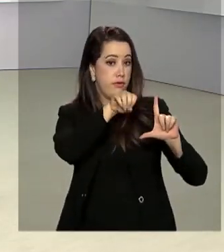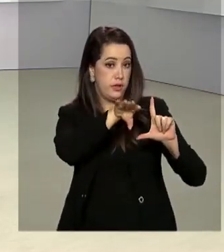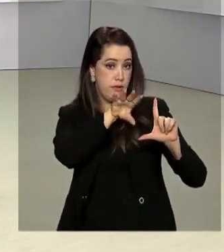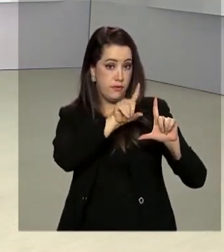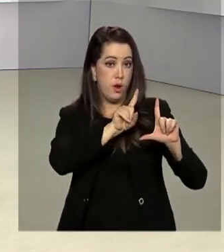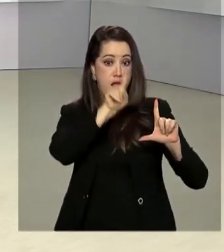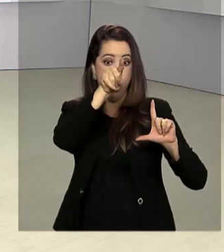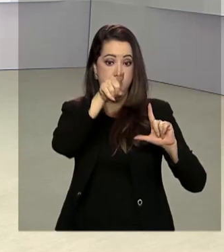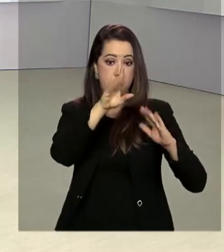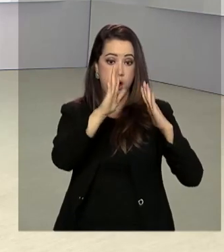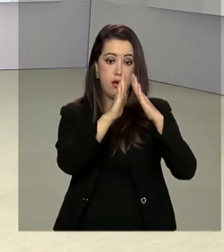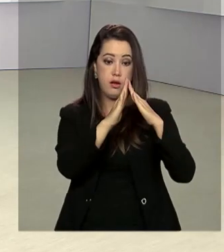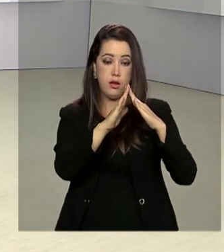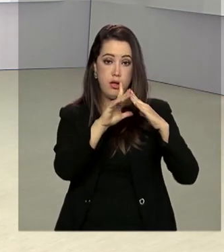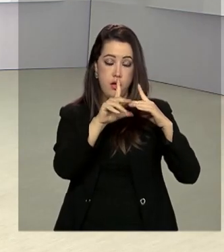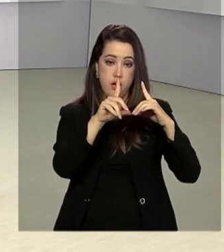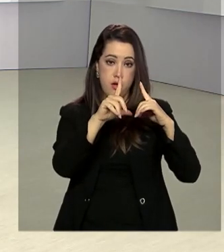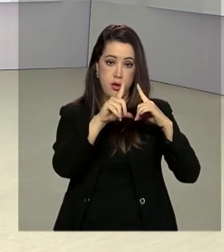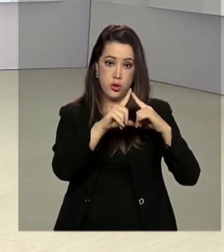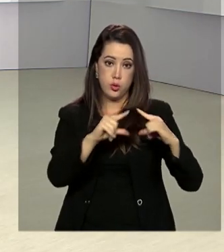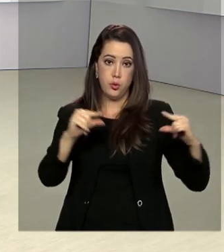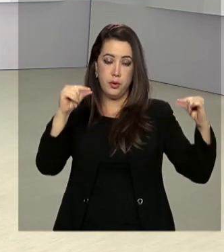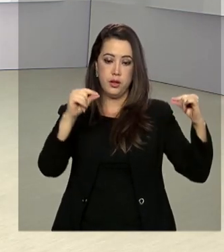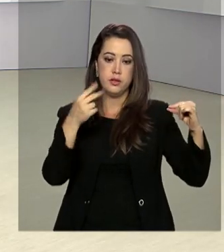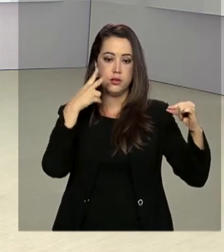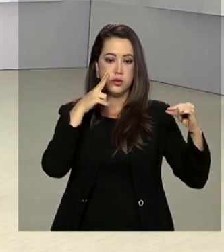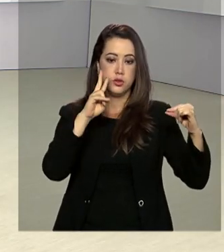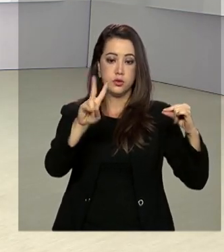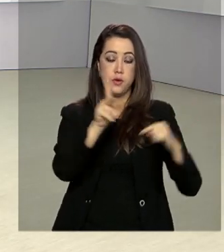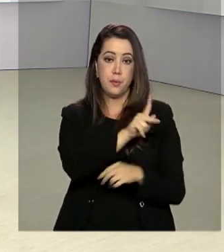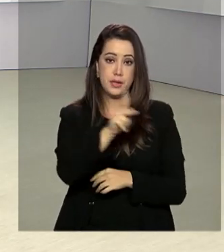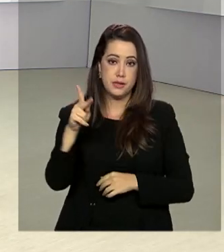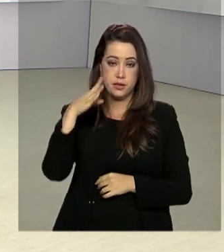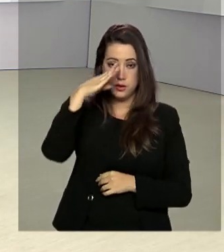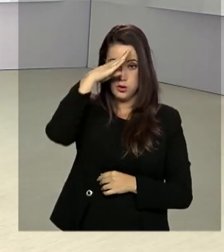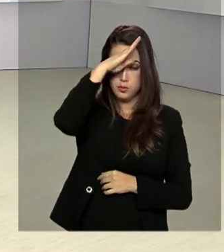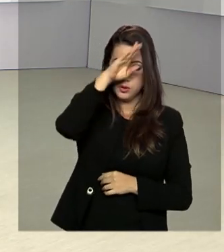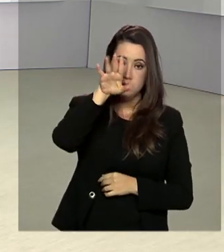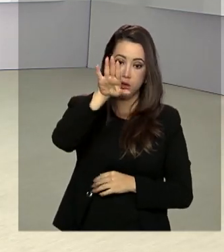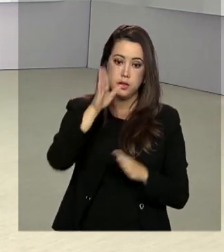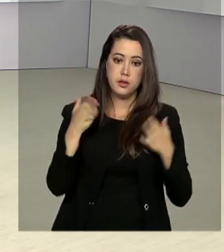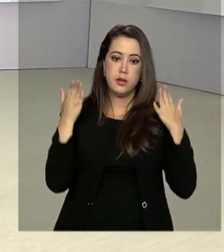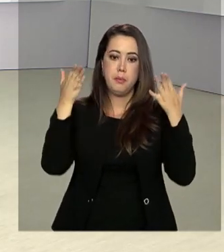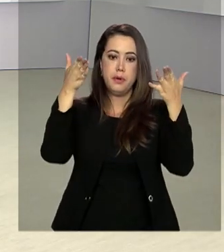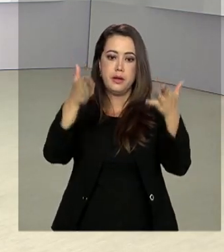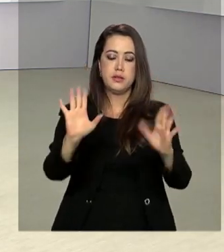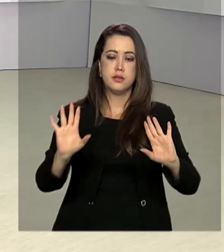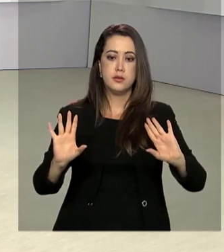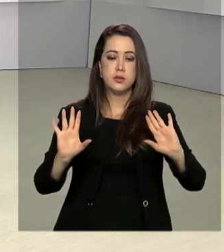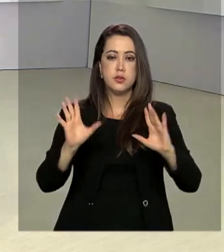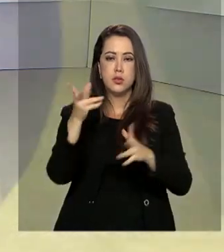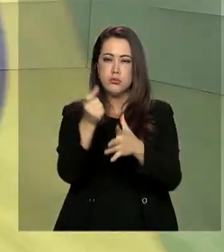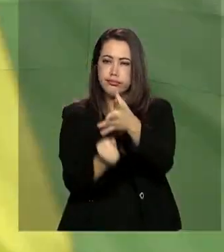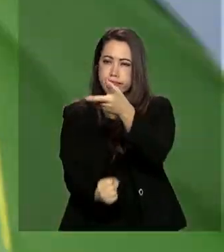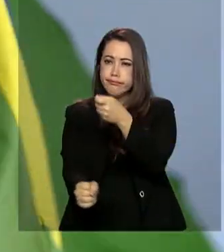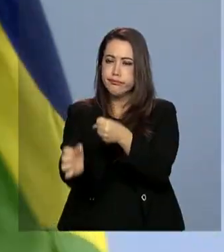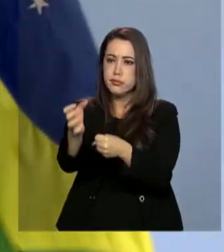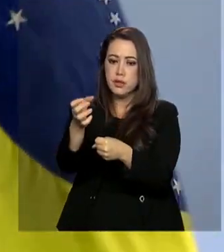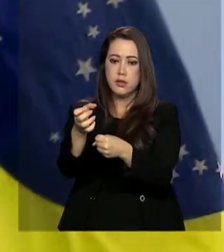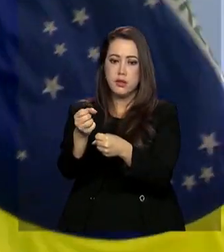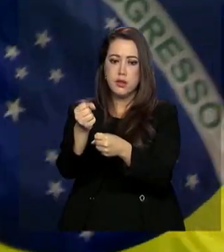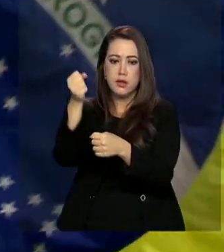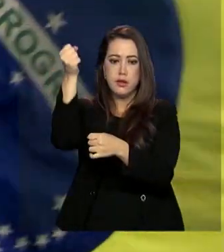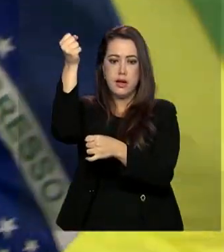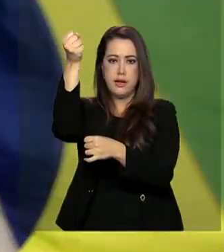Alvorada. A gente vê aí o presidente Jair Bolsonaro, que participa em instantes da cerimônia do arriamento da